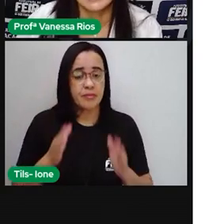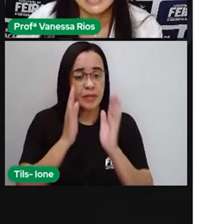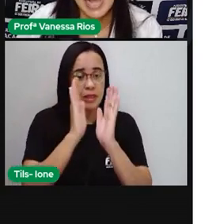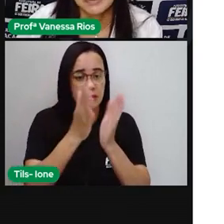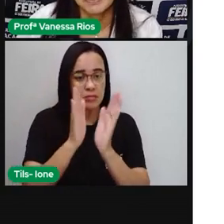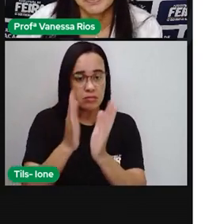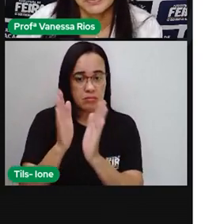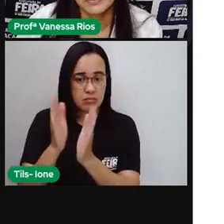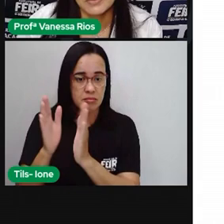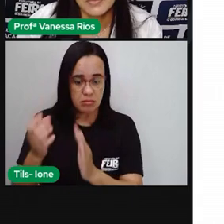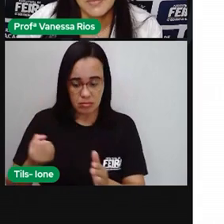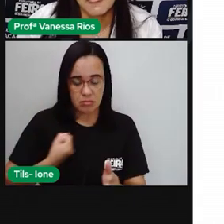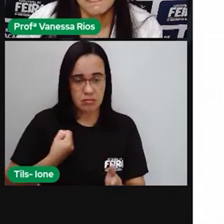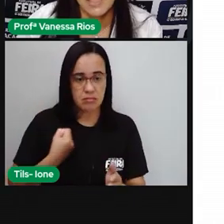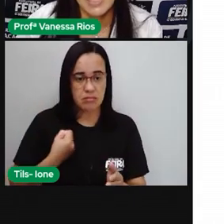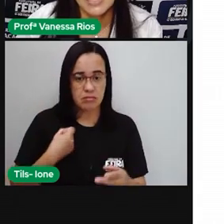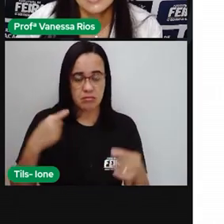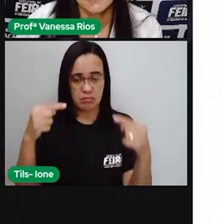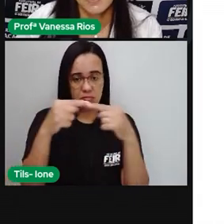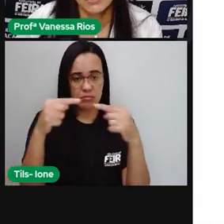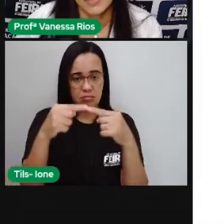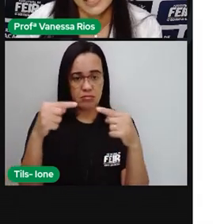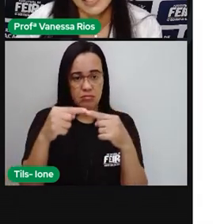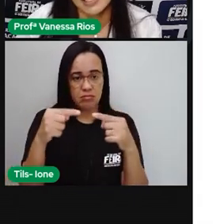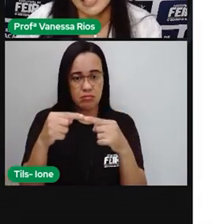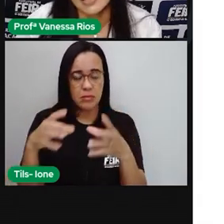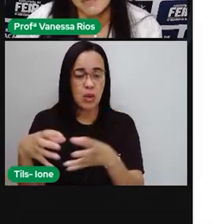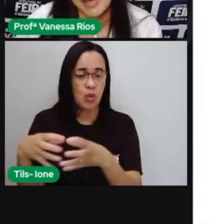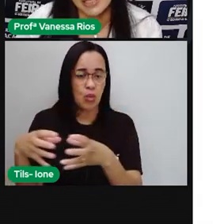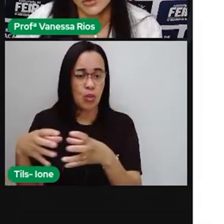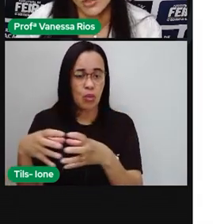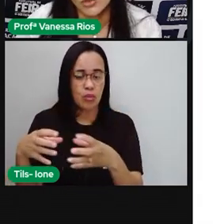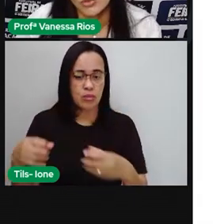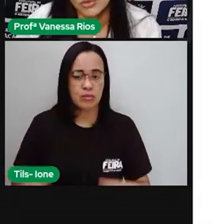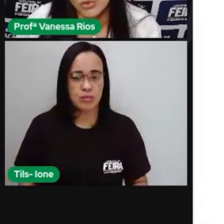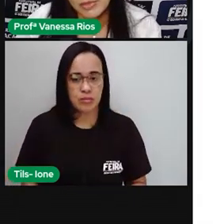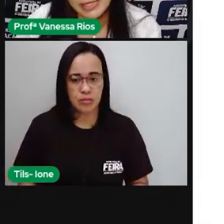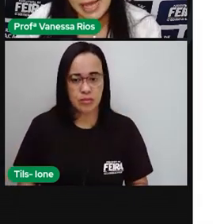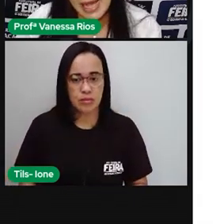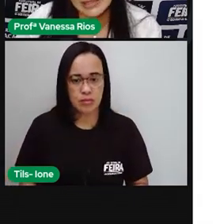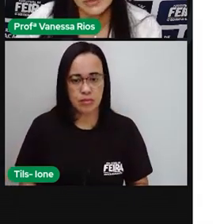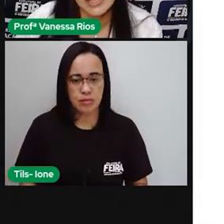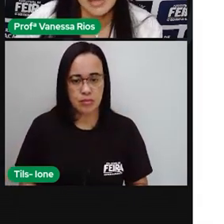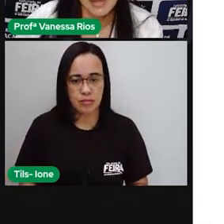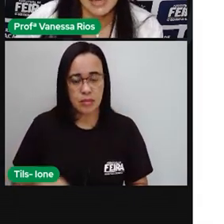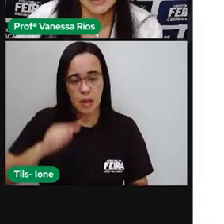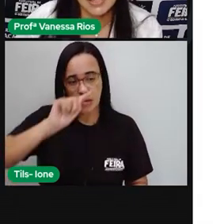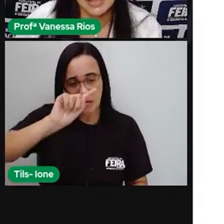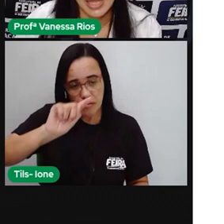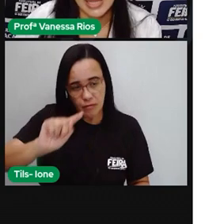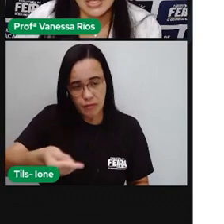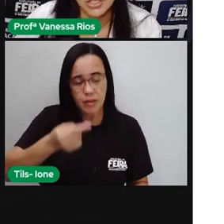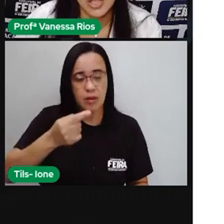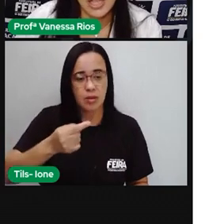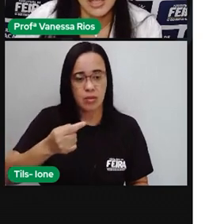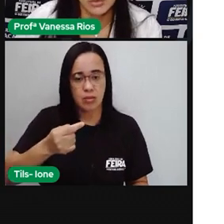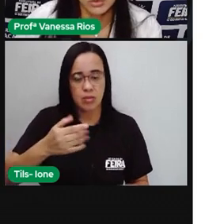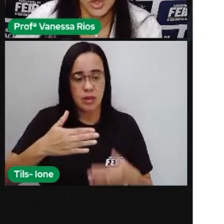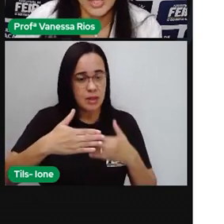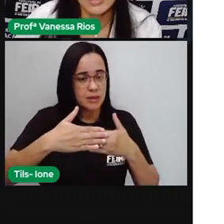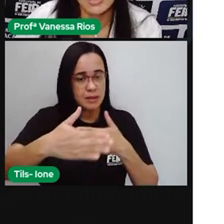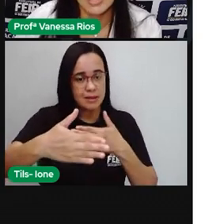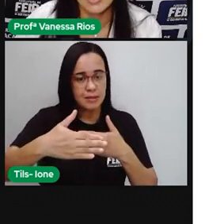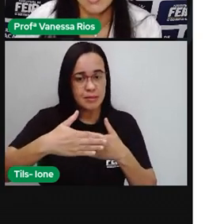milhar. Esse ponto aqui, ele é separador do milhar. Então, está separando as classes, né?